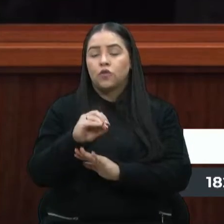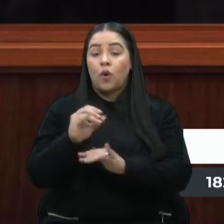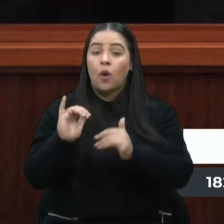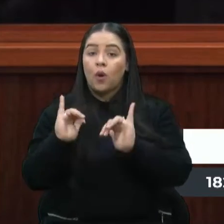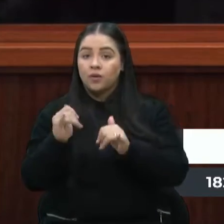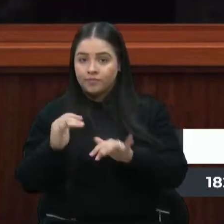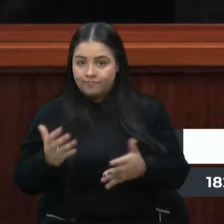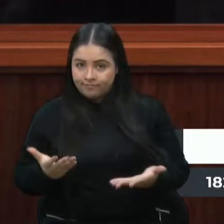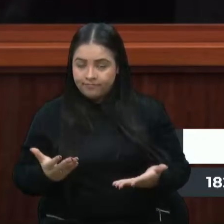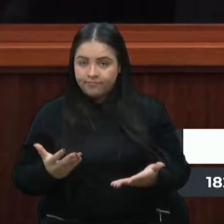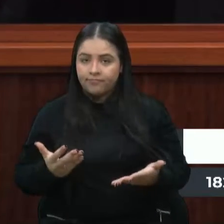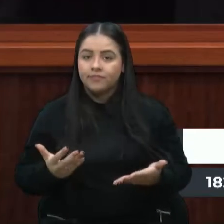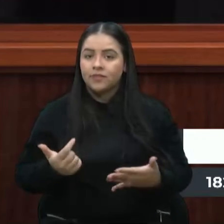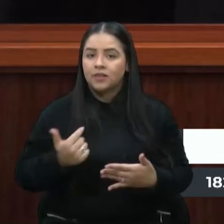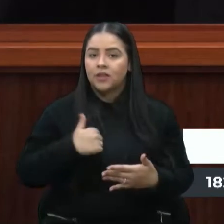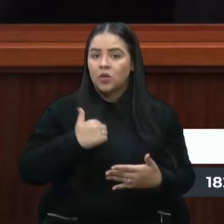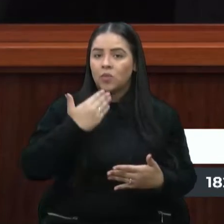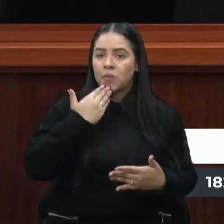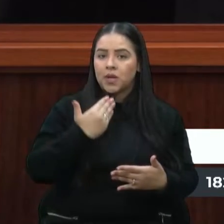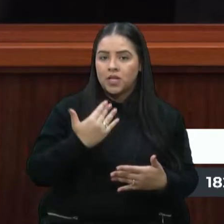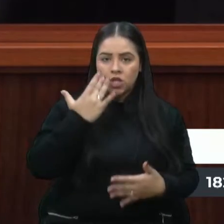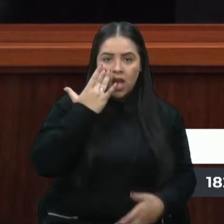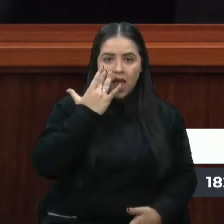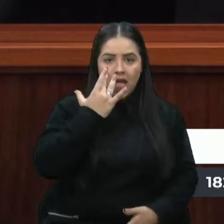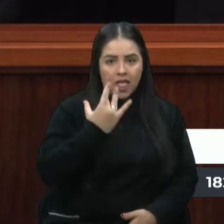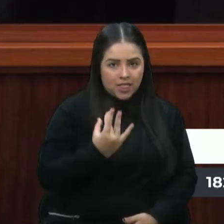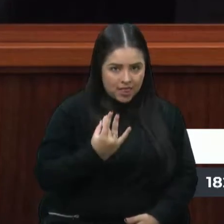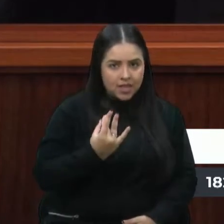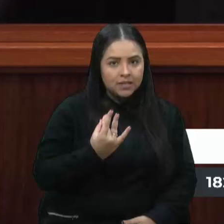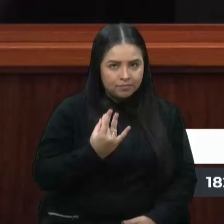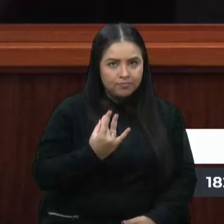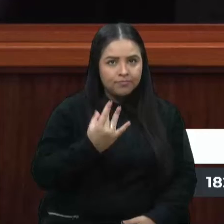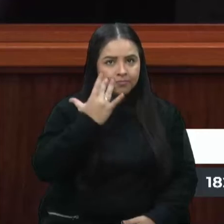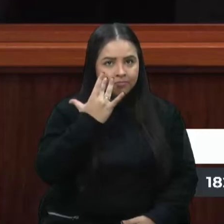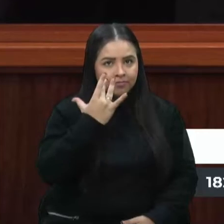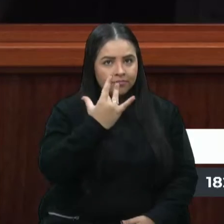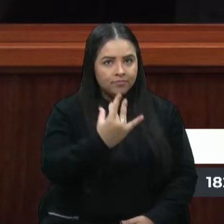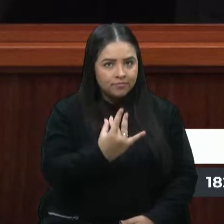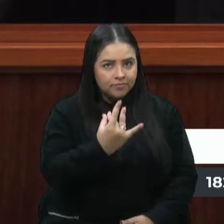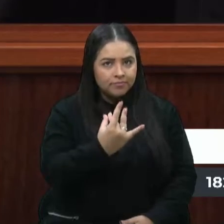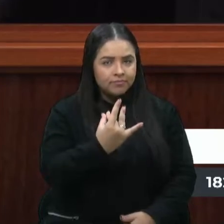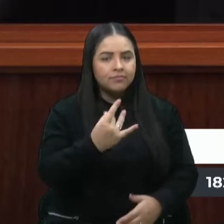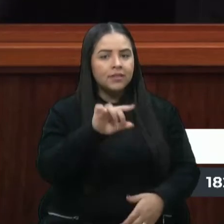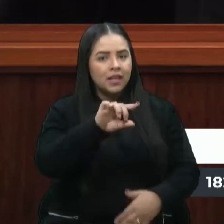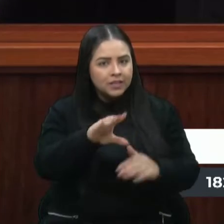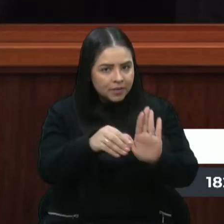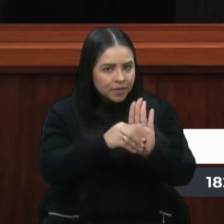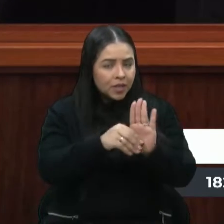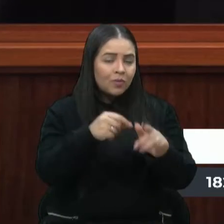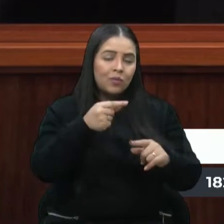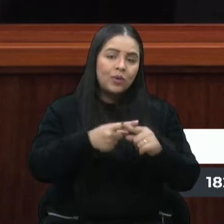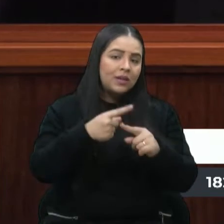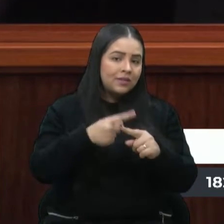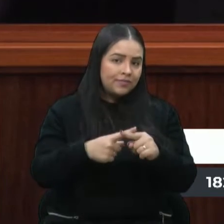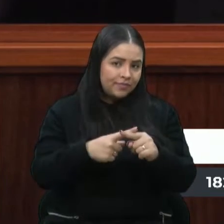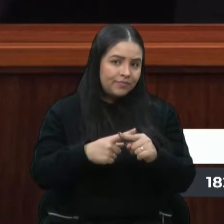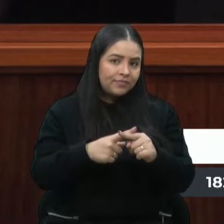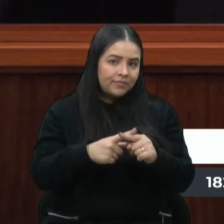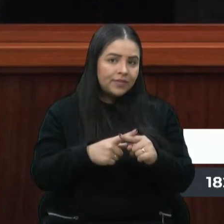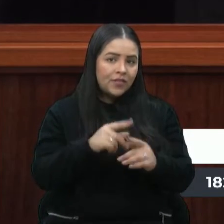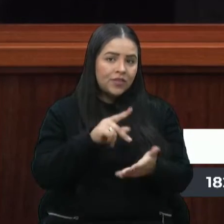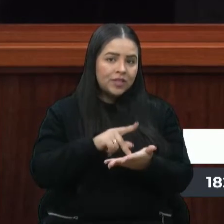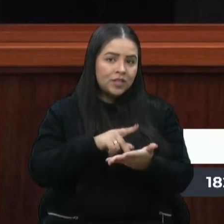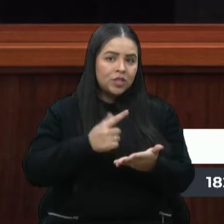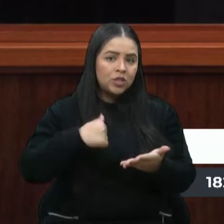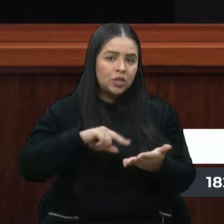sentido, eu peço bastante atenção a essa emenda, porque, na verdade, nós